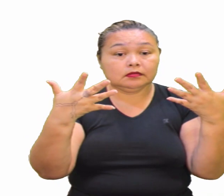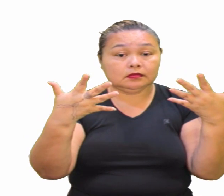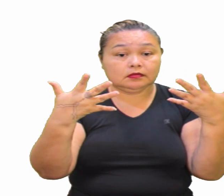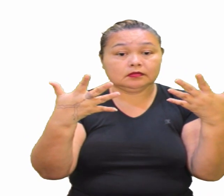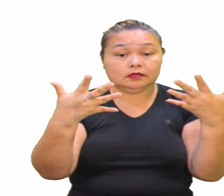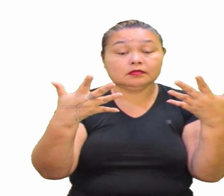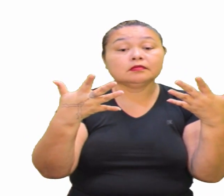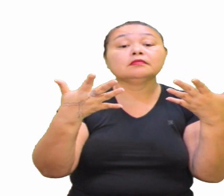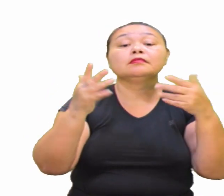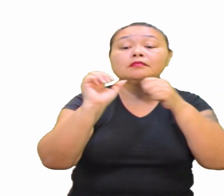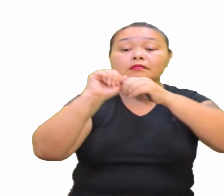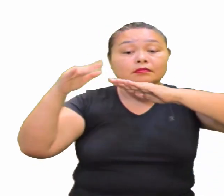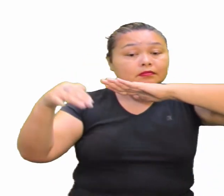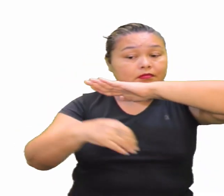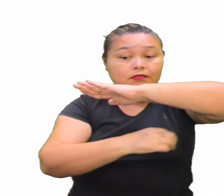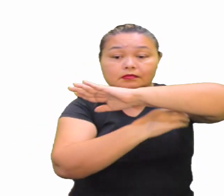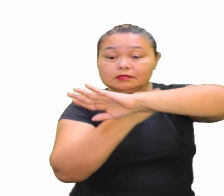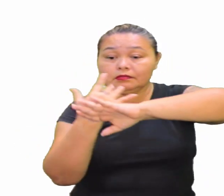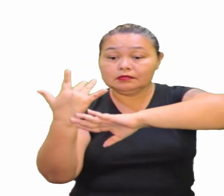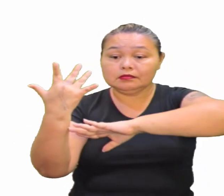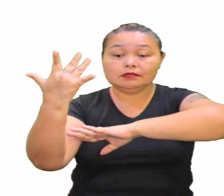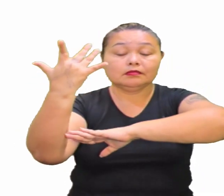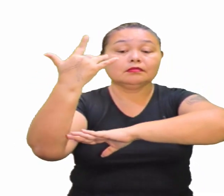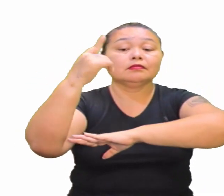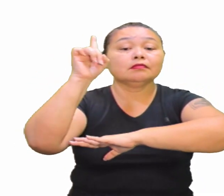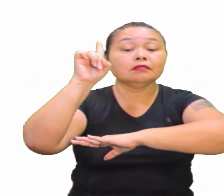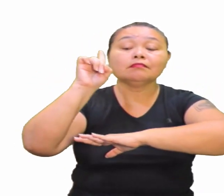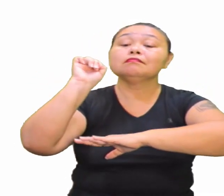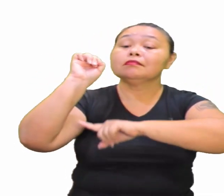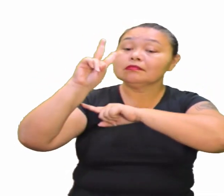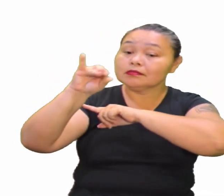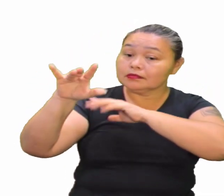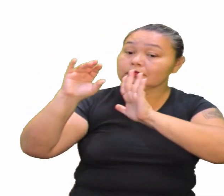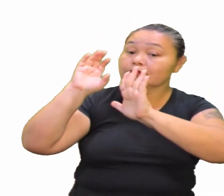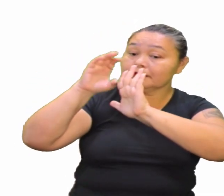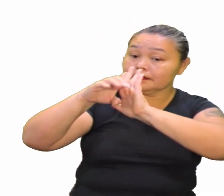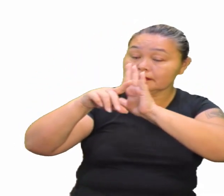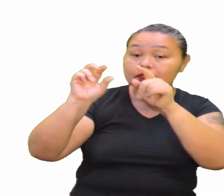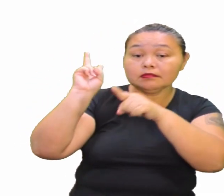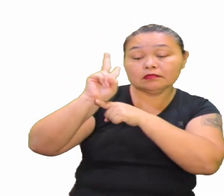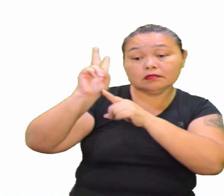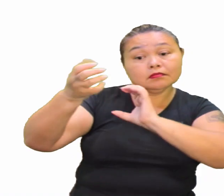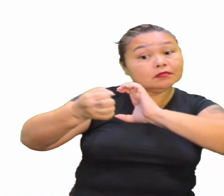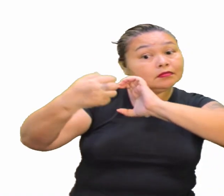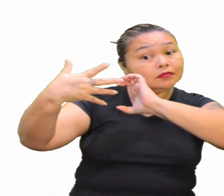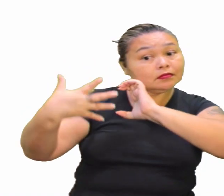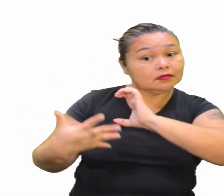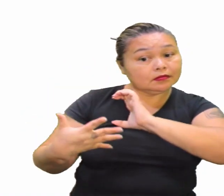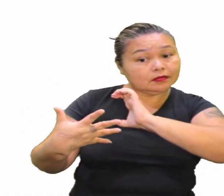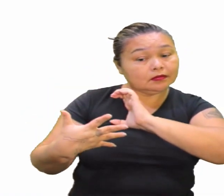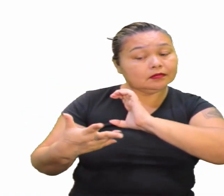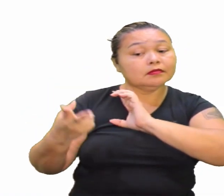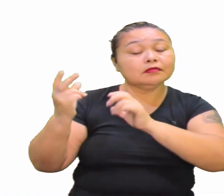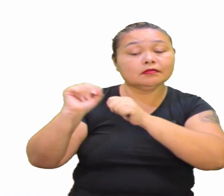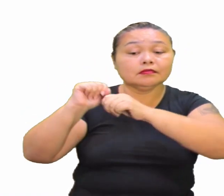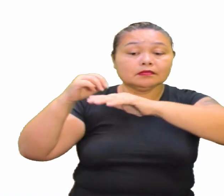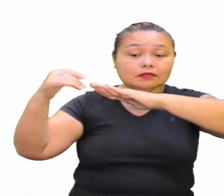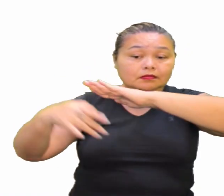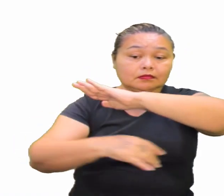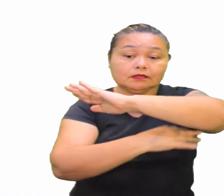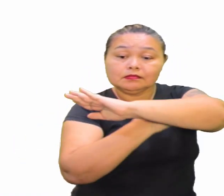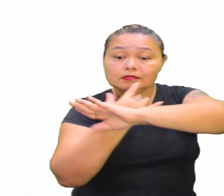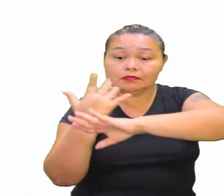caso é o É o que vai conceituar, né? Toda essa Manutenção dessas características, tá? Desse ecossistema